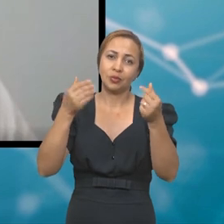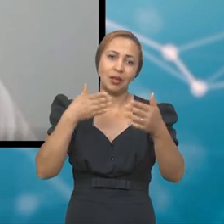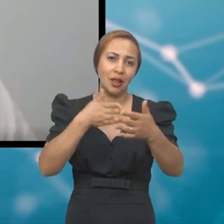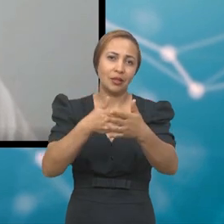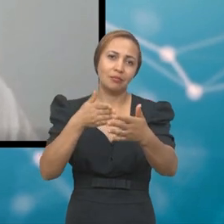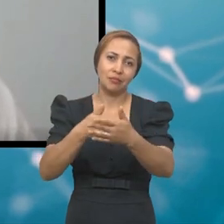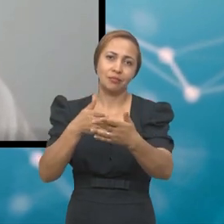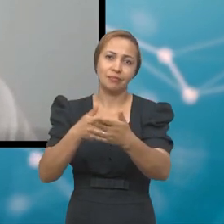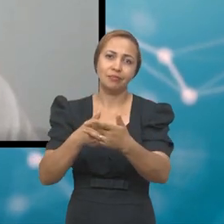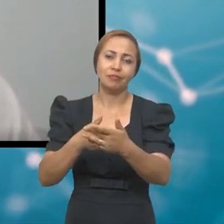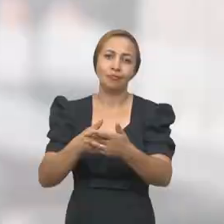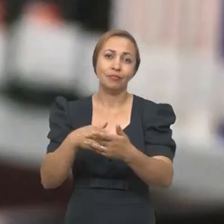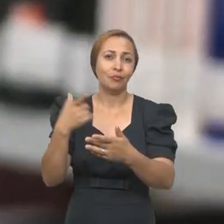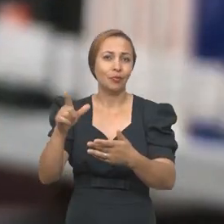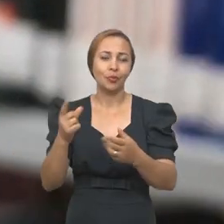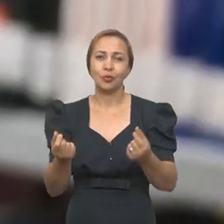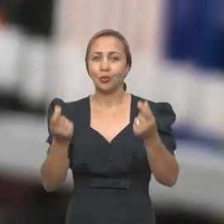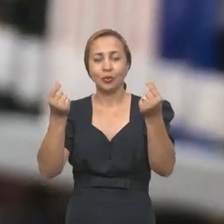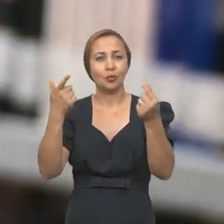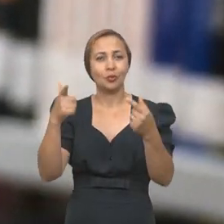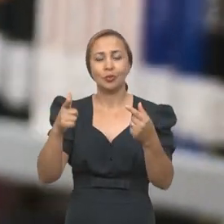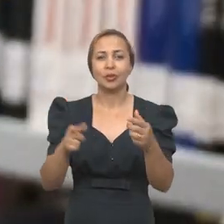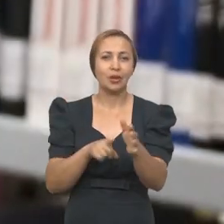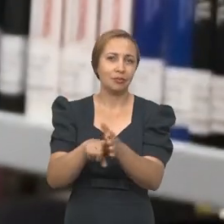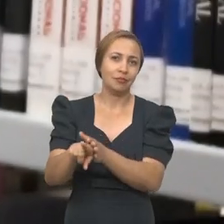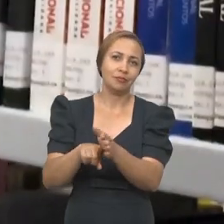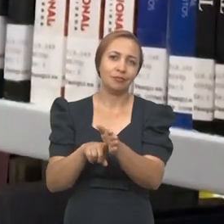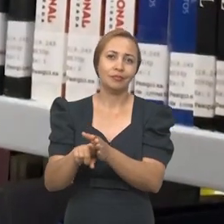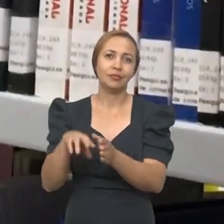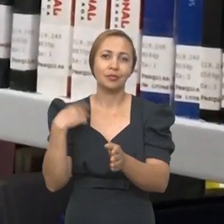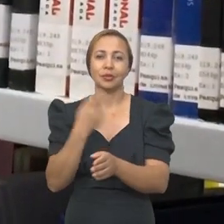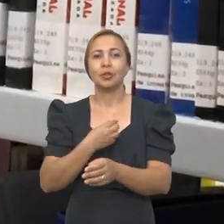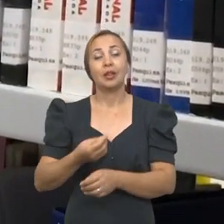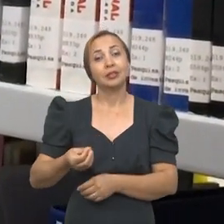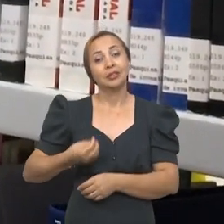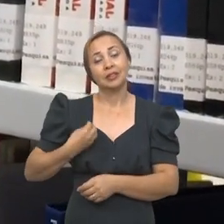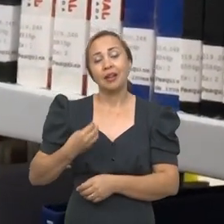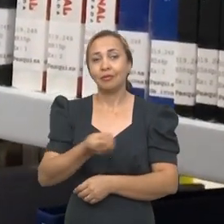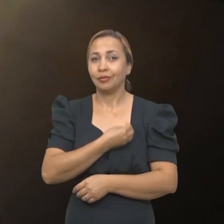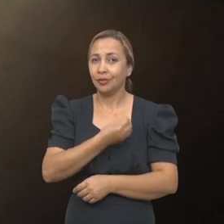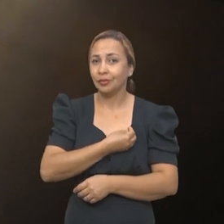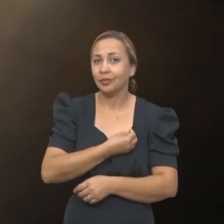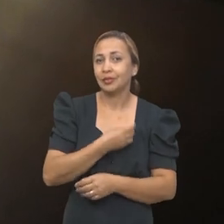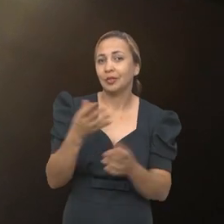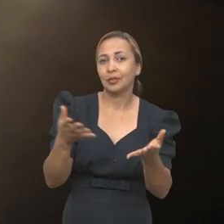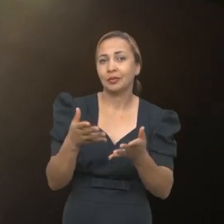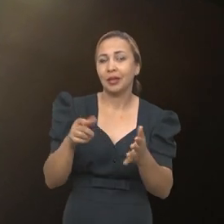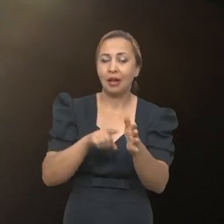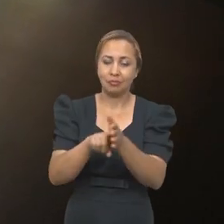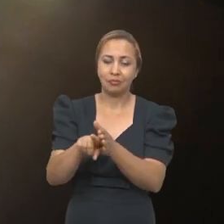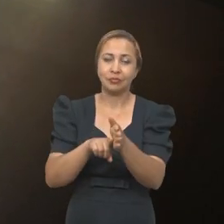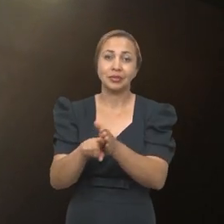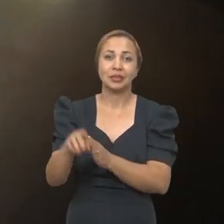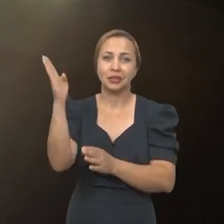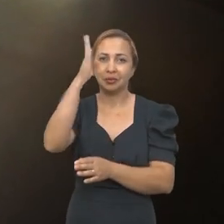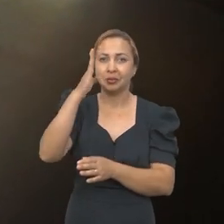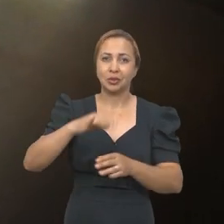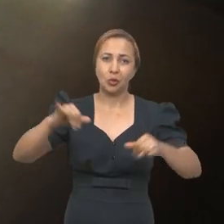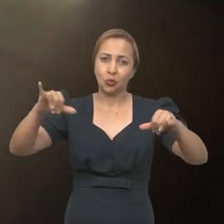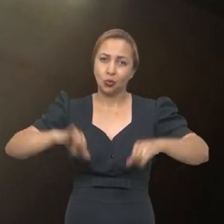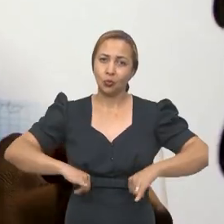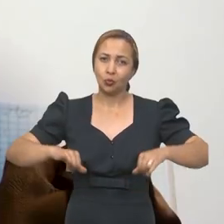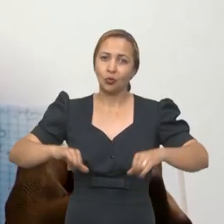fator limitante, muito grande. Sem recurso não existe pesquisa. E a gente está vivendo um momento que a pesquisa brasileira